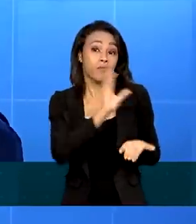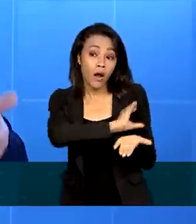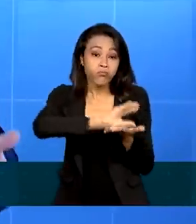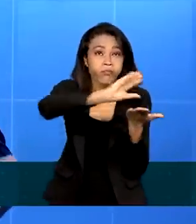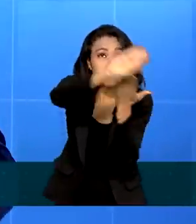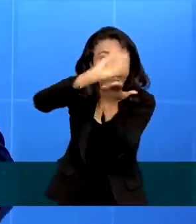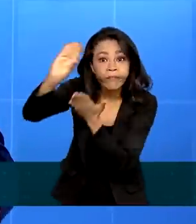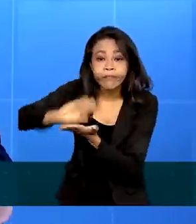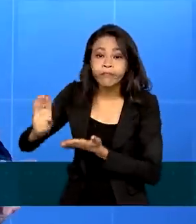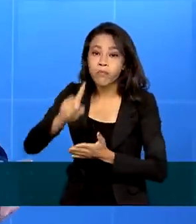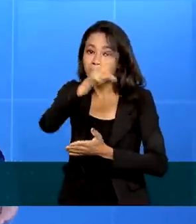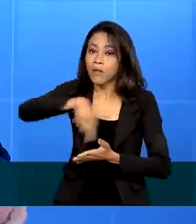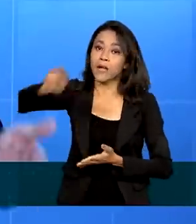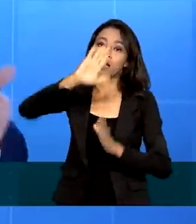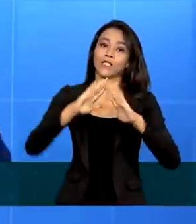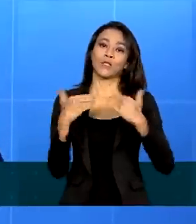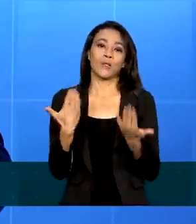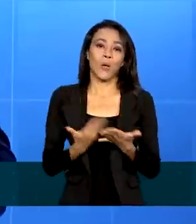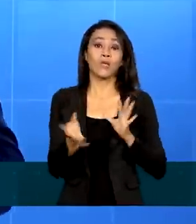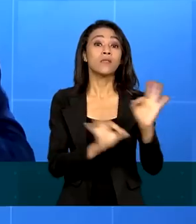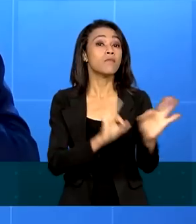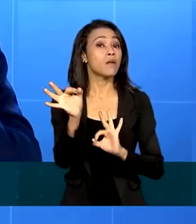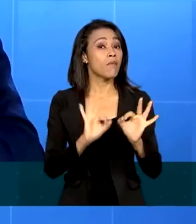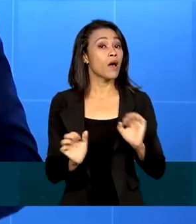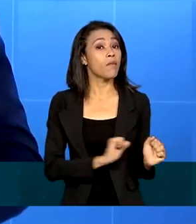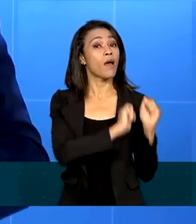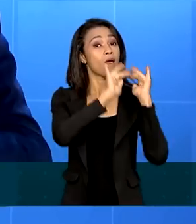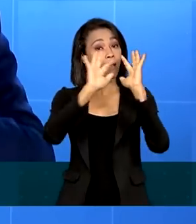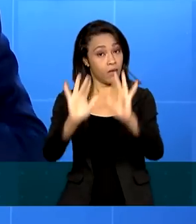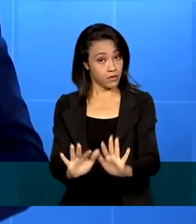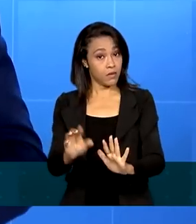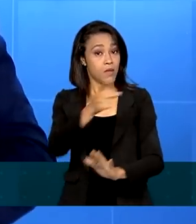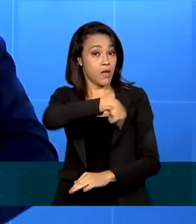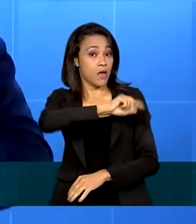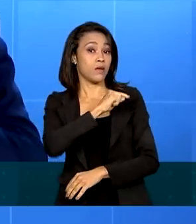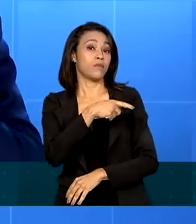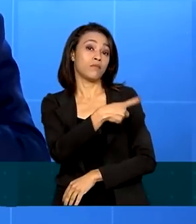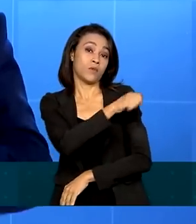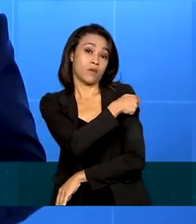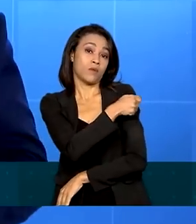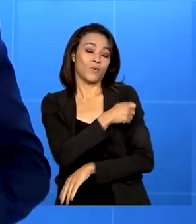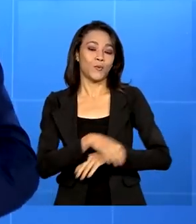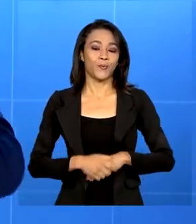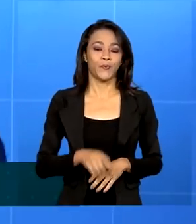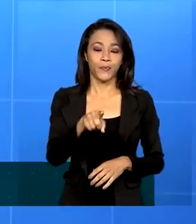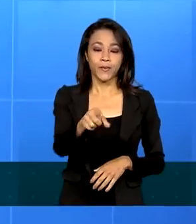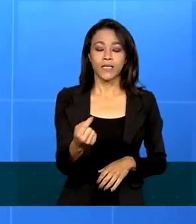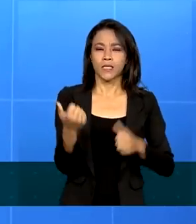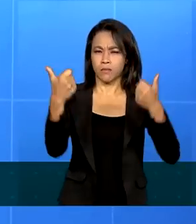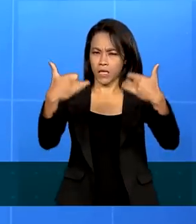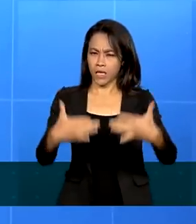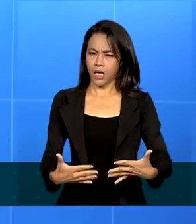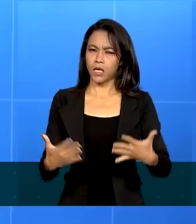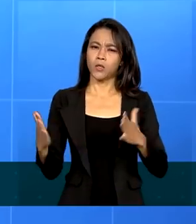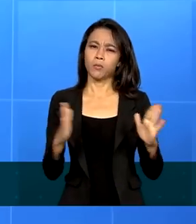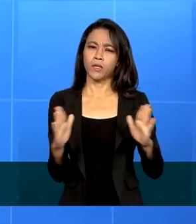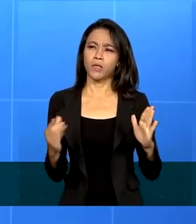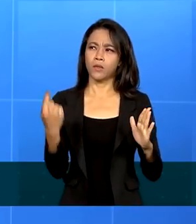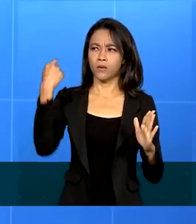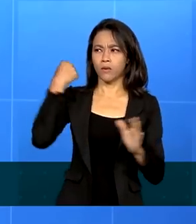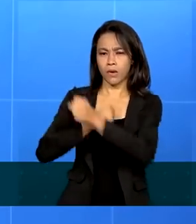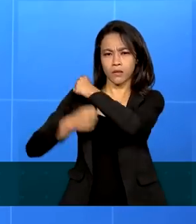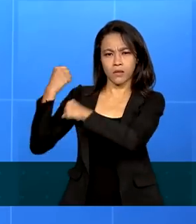preparassem para receber os alunos de forma segura. Houve, durante o ano de 2020 e 2021,